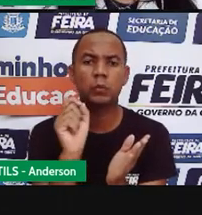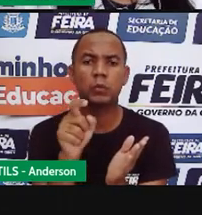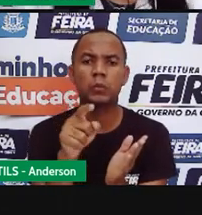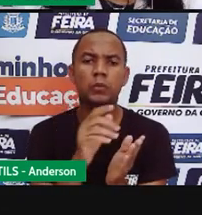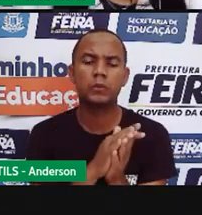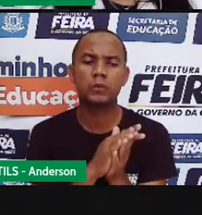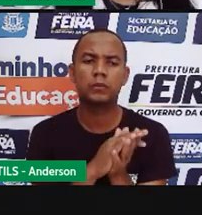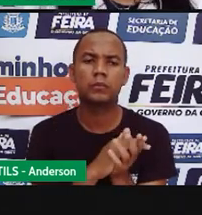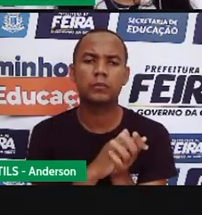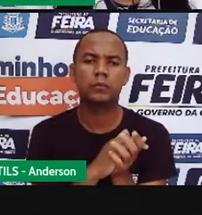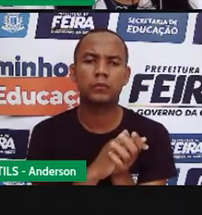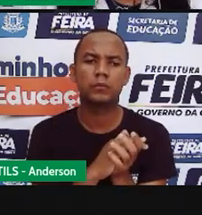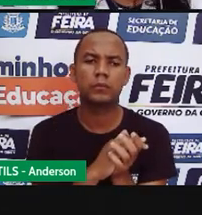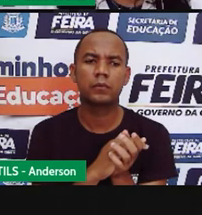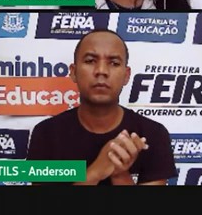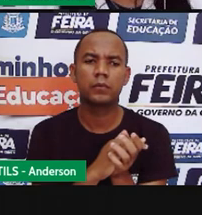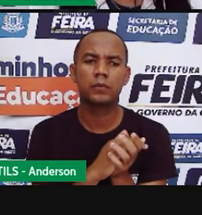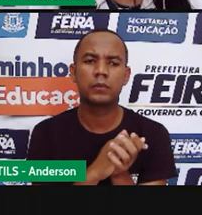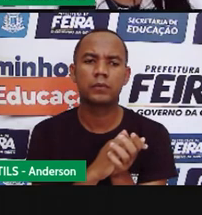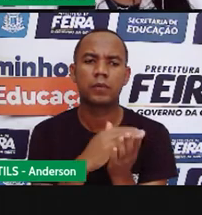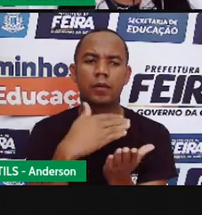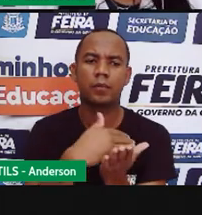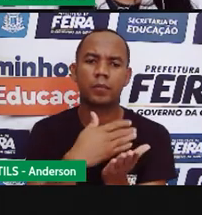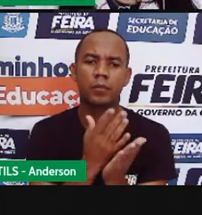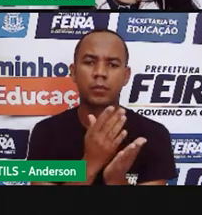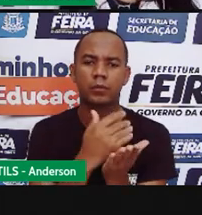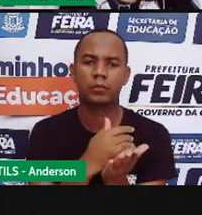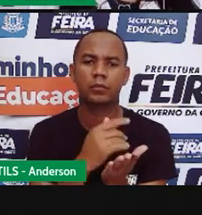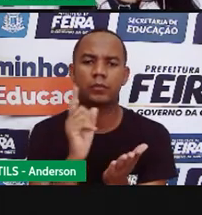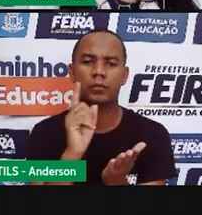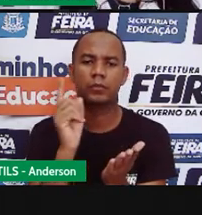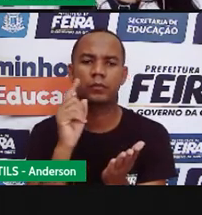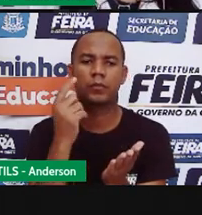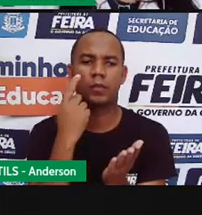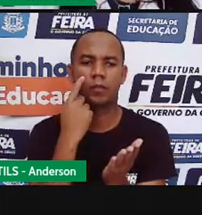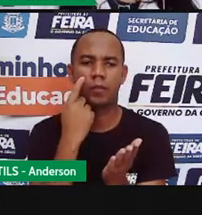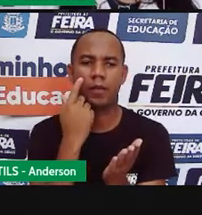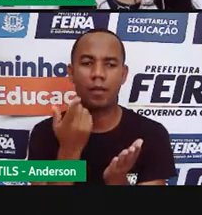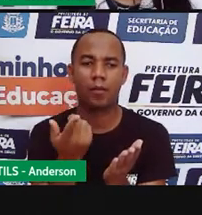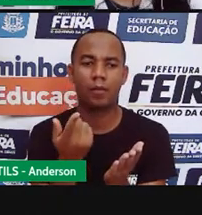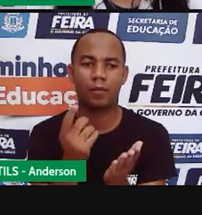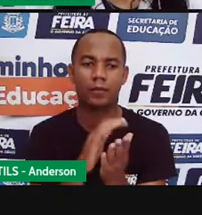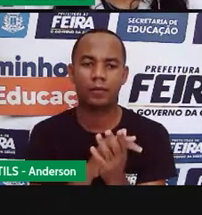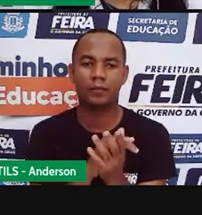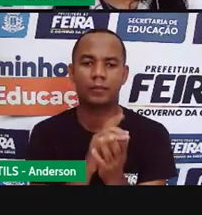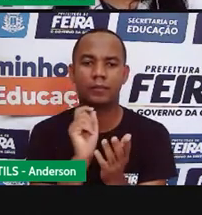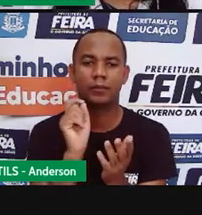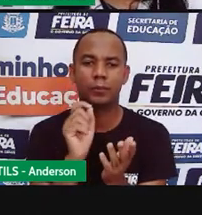não é um bolo de aniversário não olha está aparecendo o que agora?